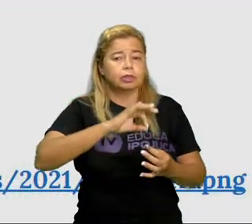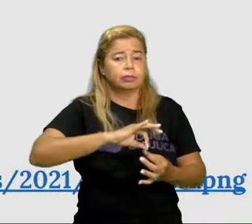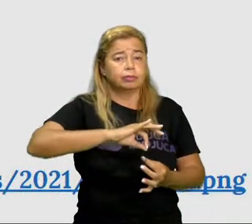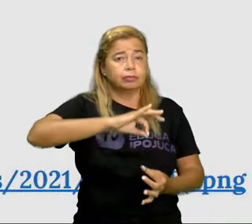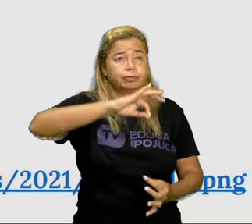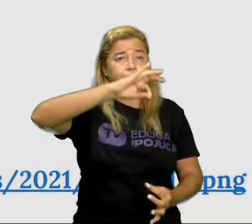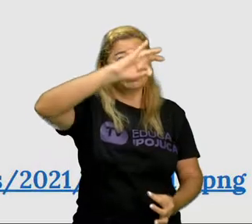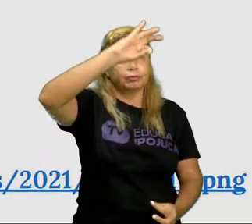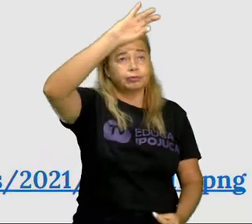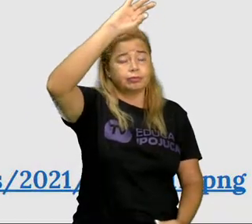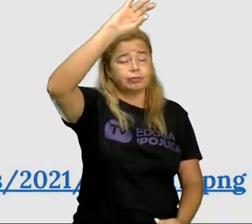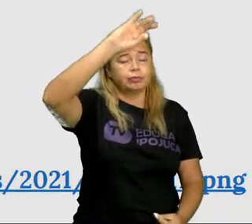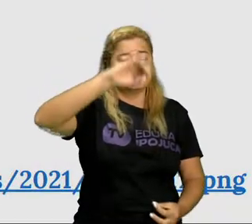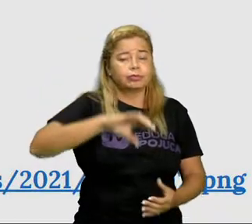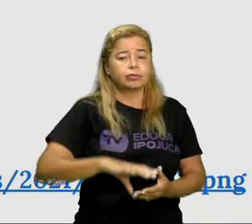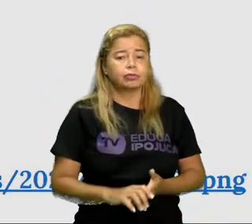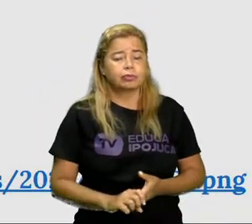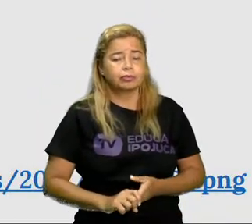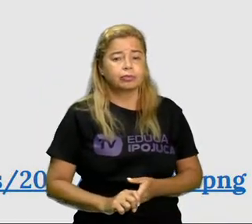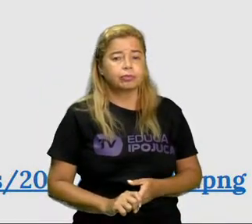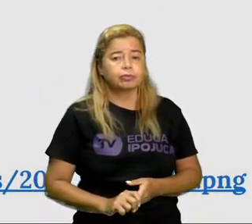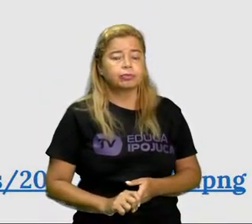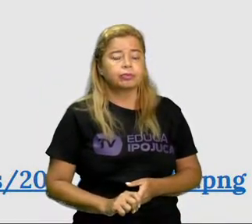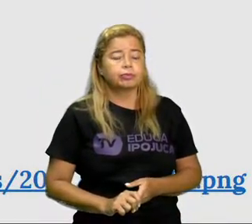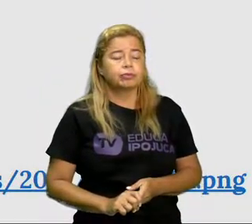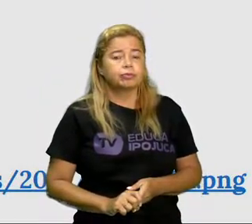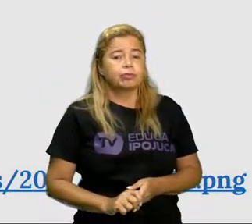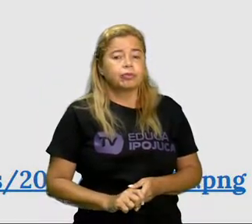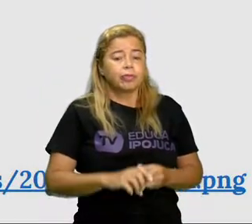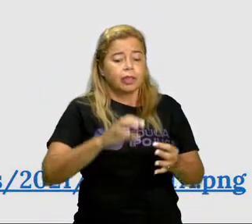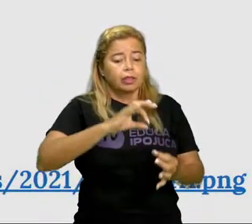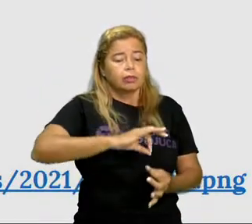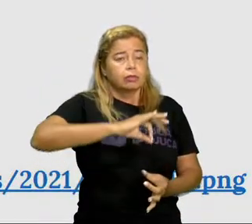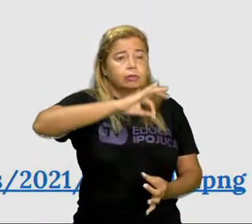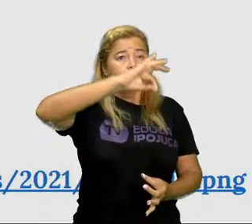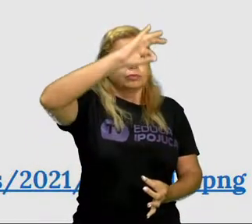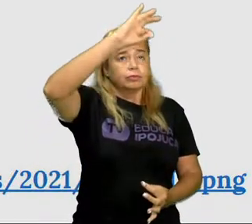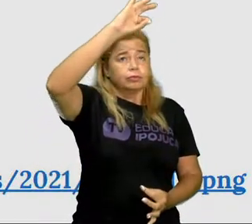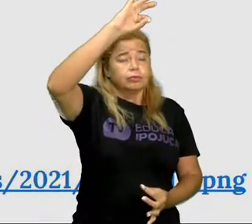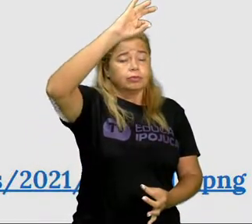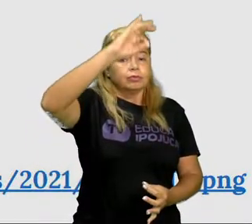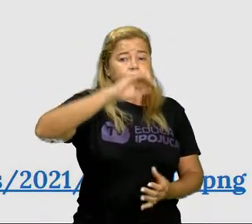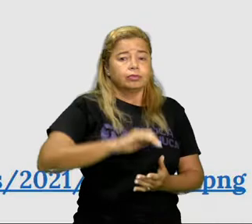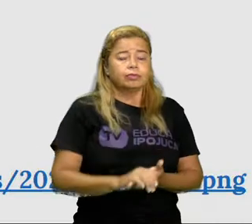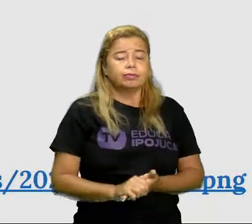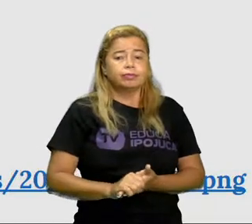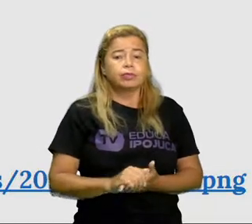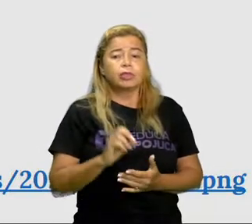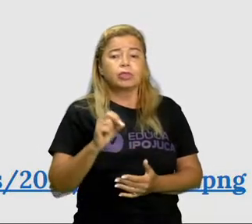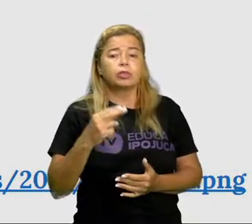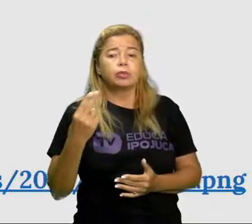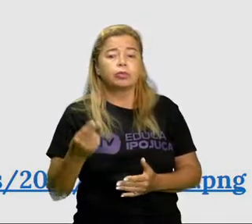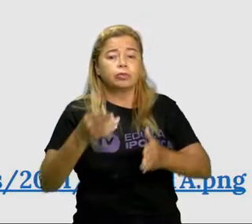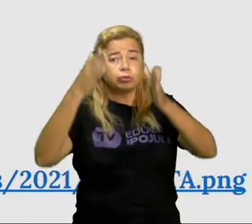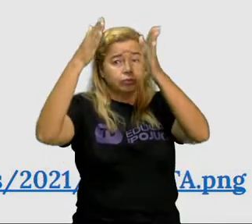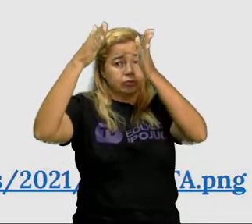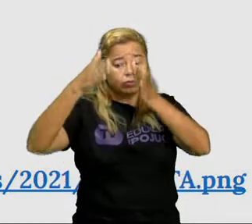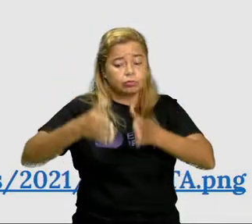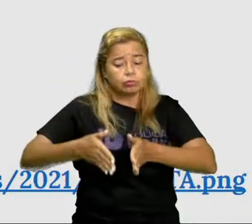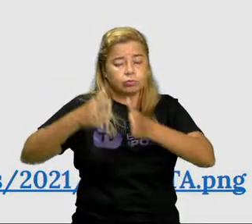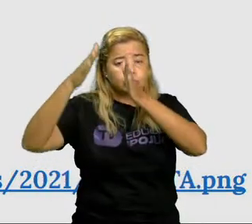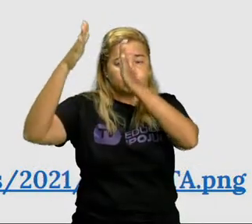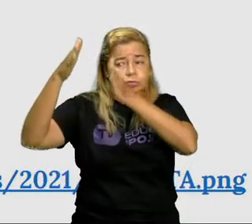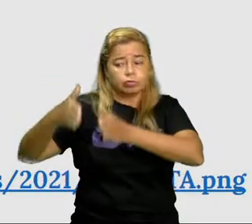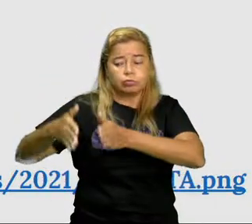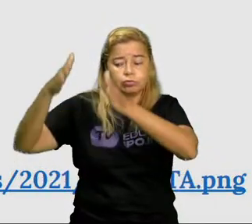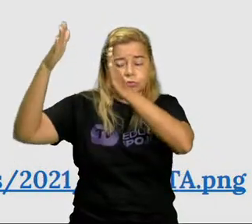na vertical, tá? Na vertical ou, como chamamos, em coluna.